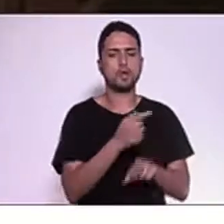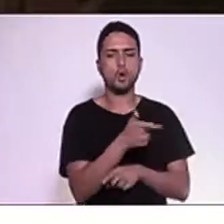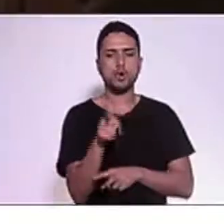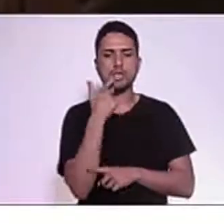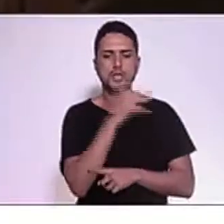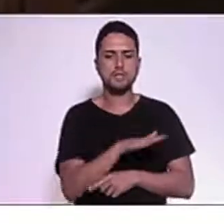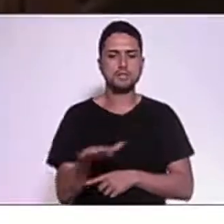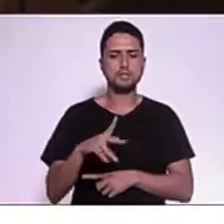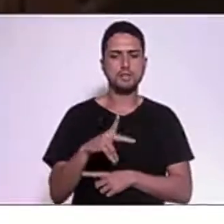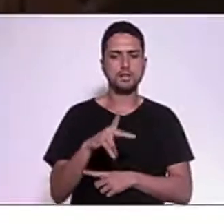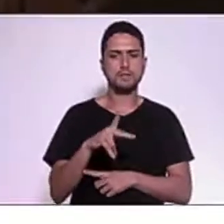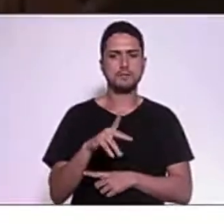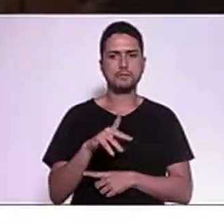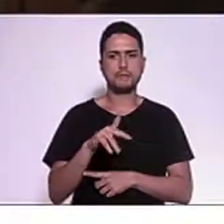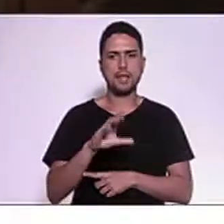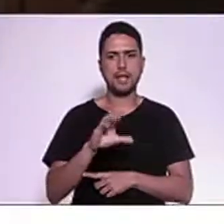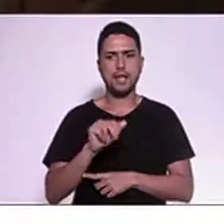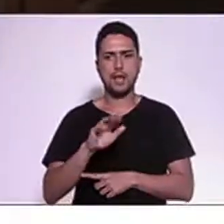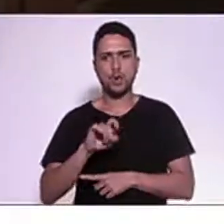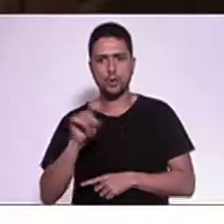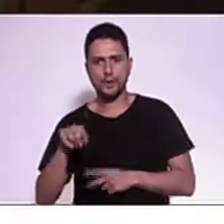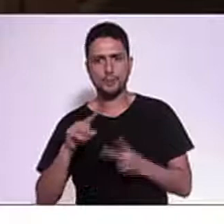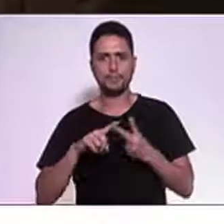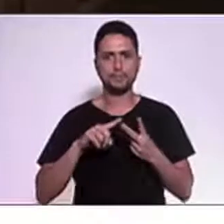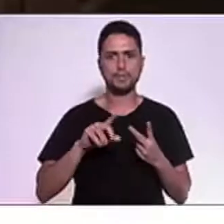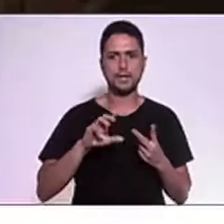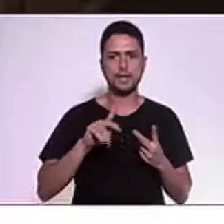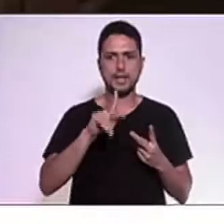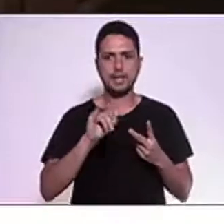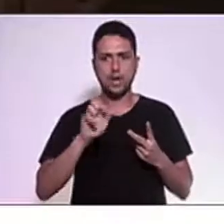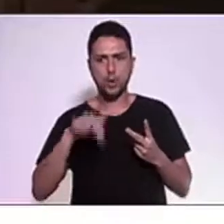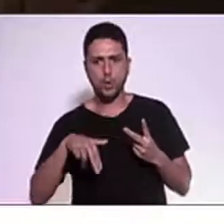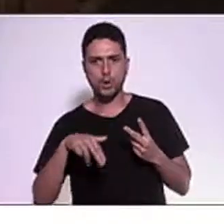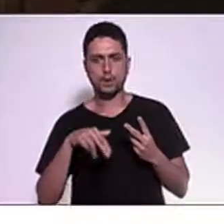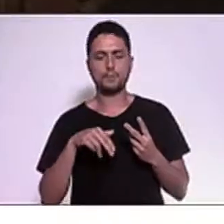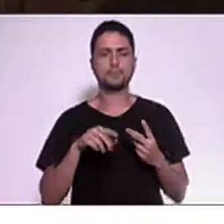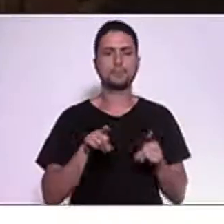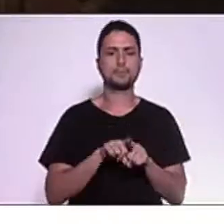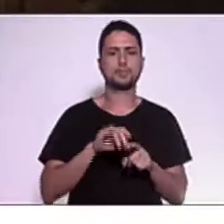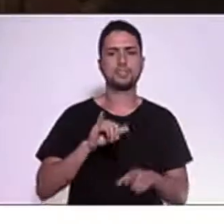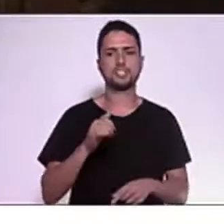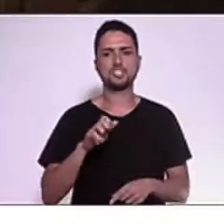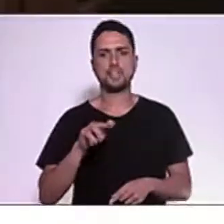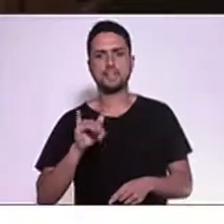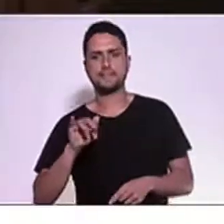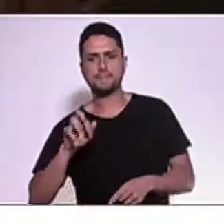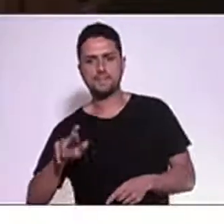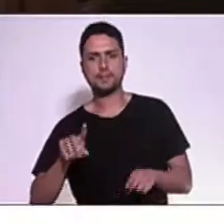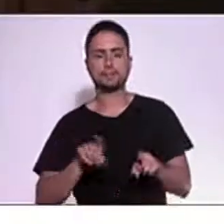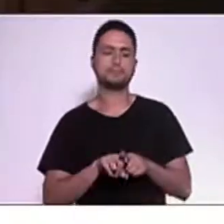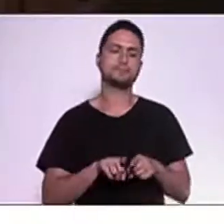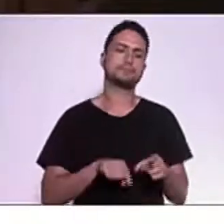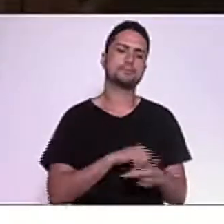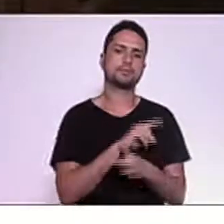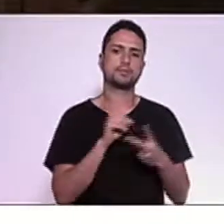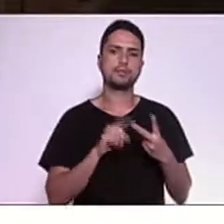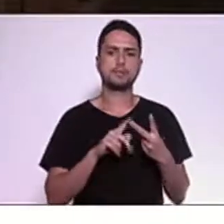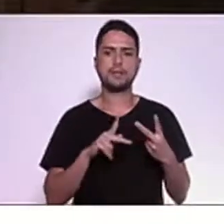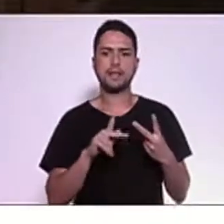Cauê, os Cauãs, a Jennifer, a Catherine e as outras 1.249 pessoas